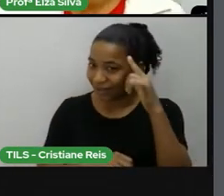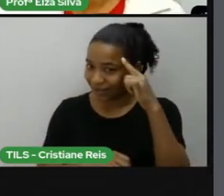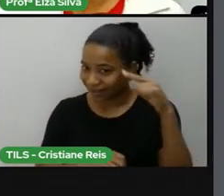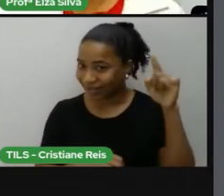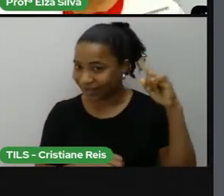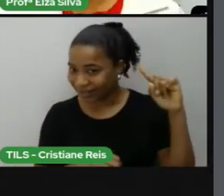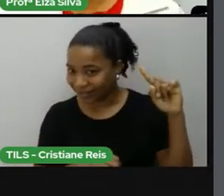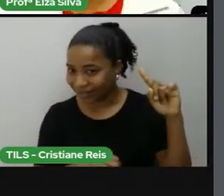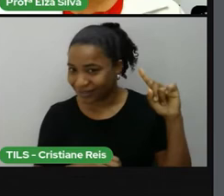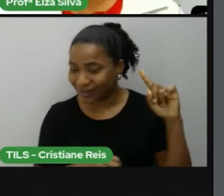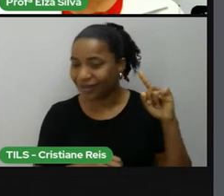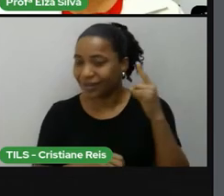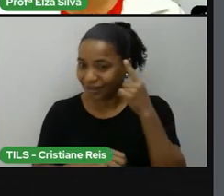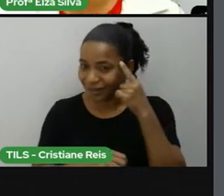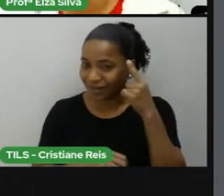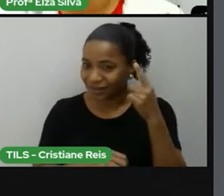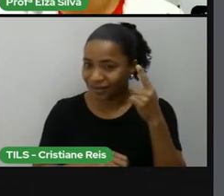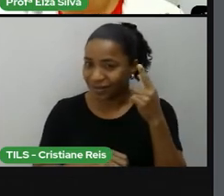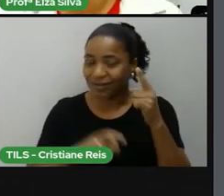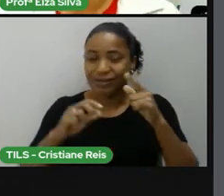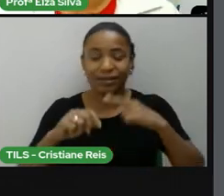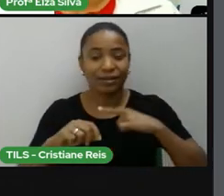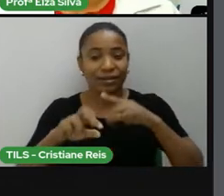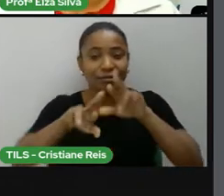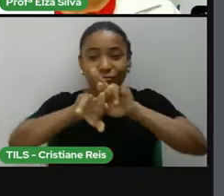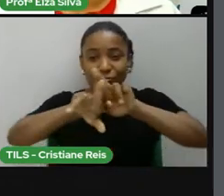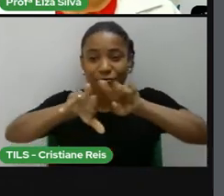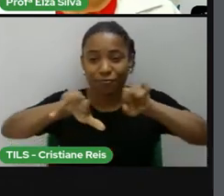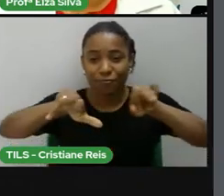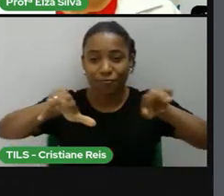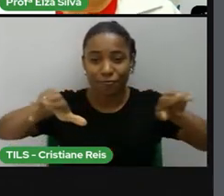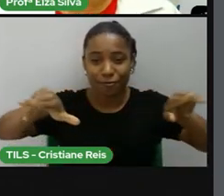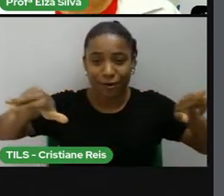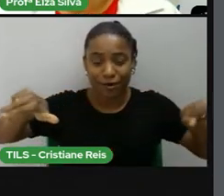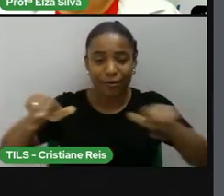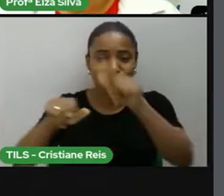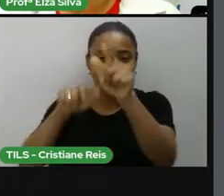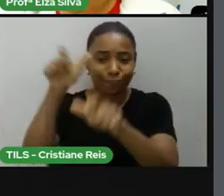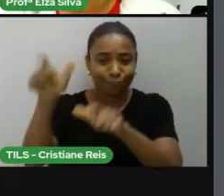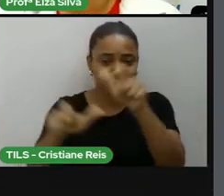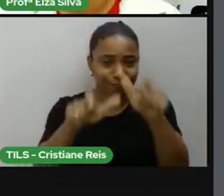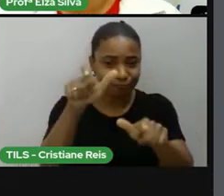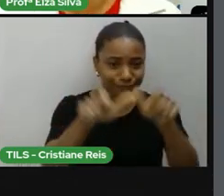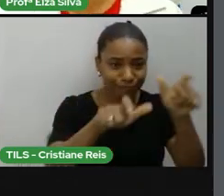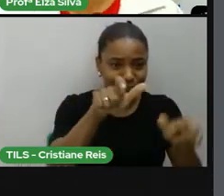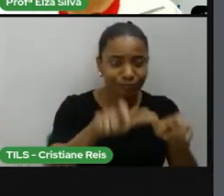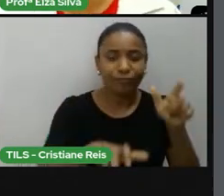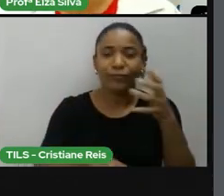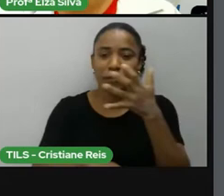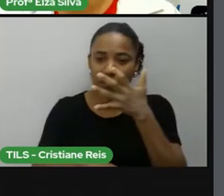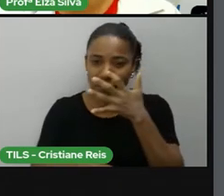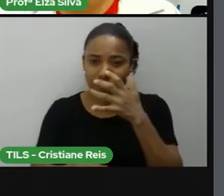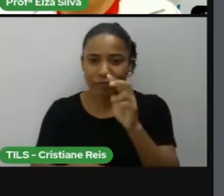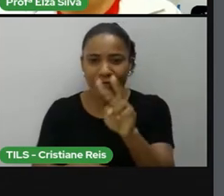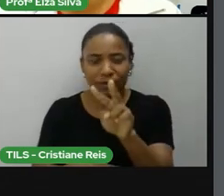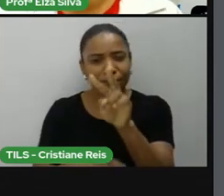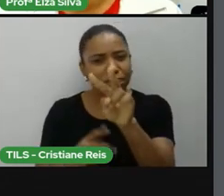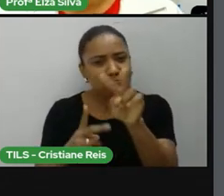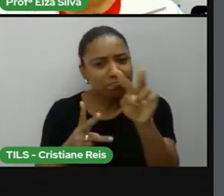Diante dessa diversidade que nós estamos agora contemplando neste slide